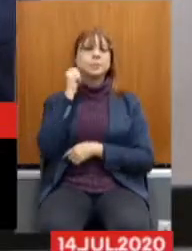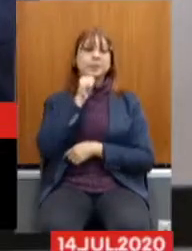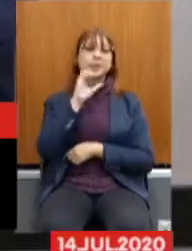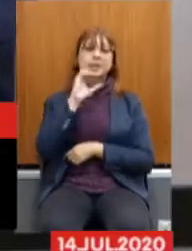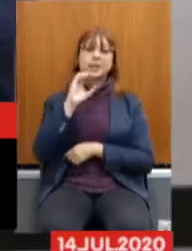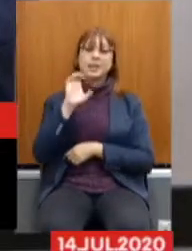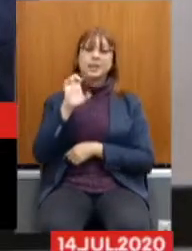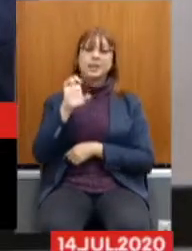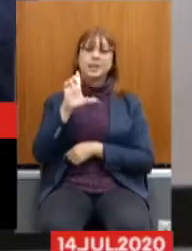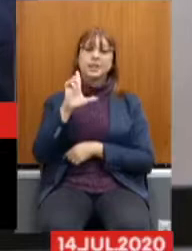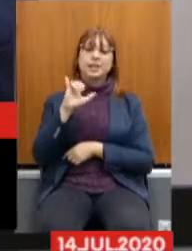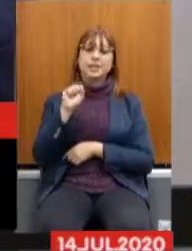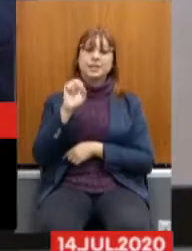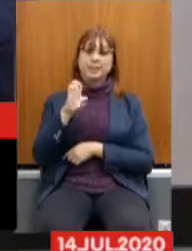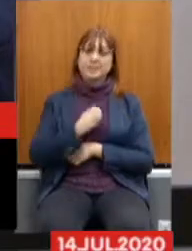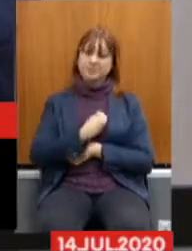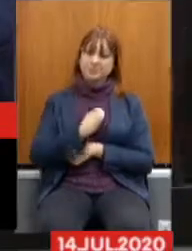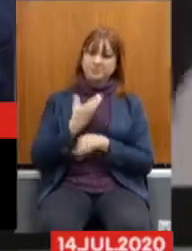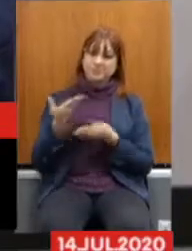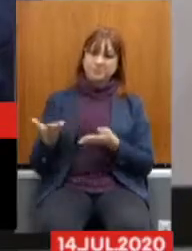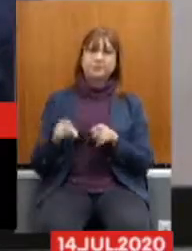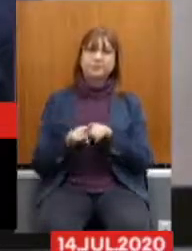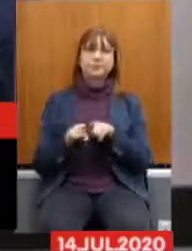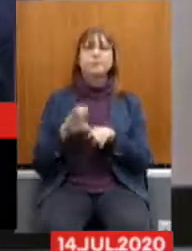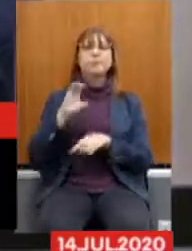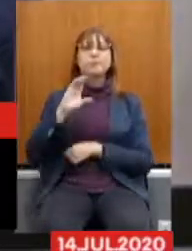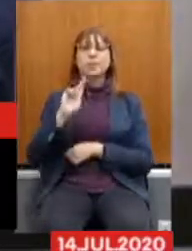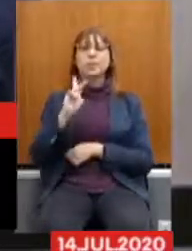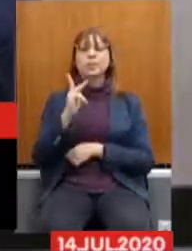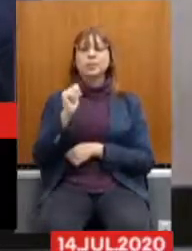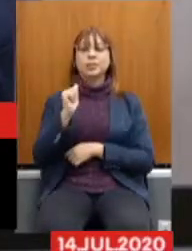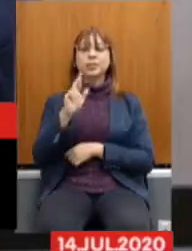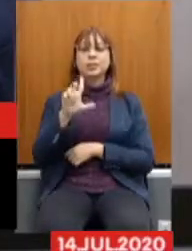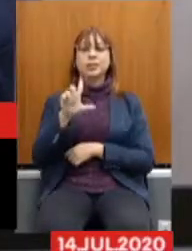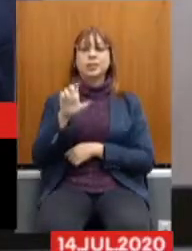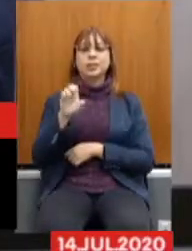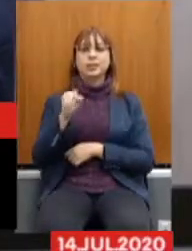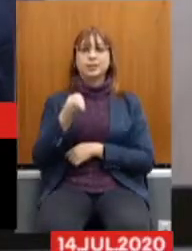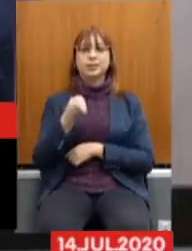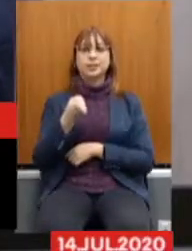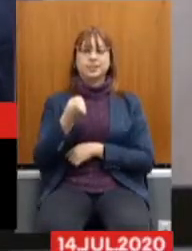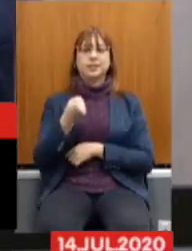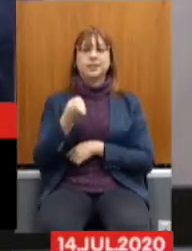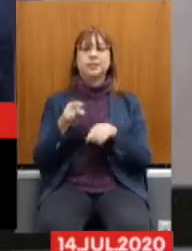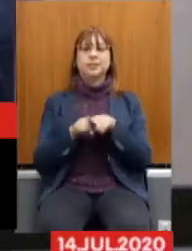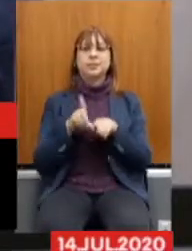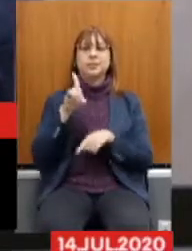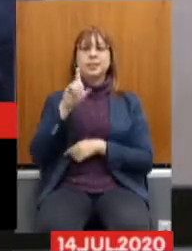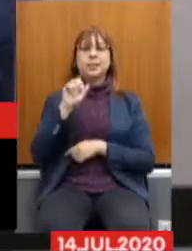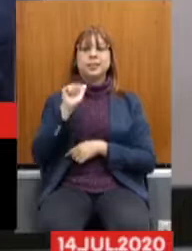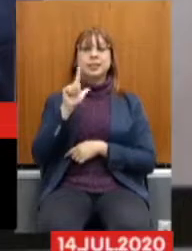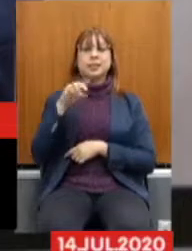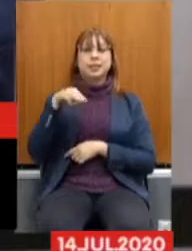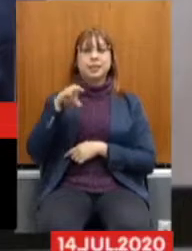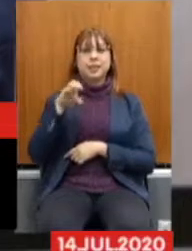abraço para você, Celise, também presente. Charles Santos, companheiro. Dalmo Ribeiro Silva.